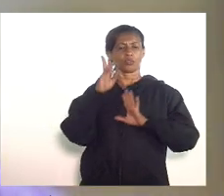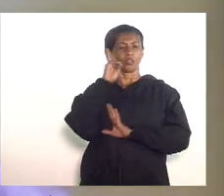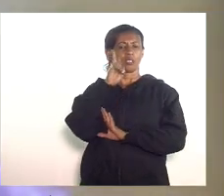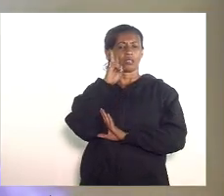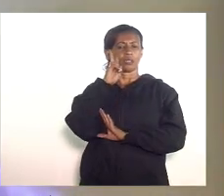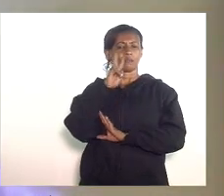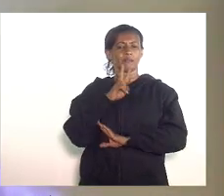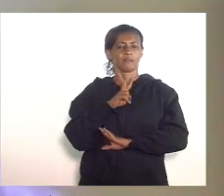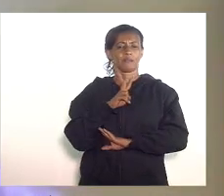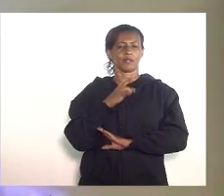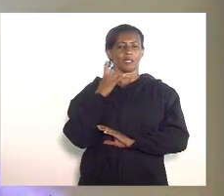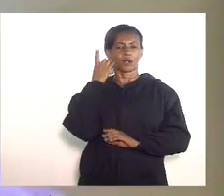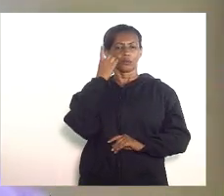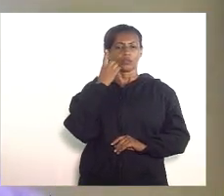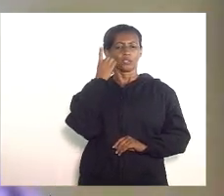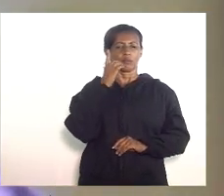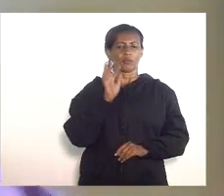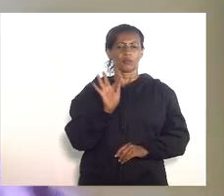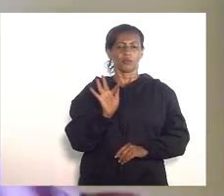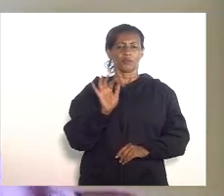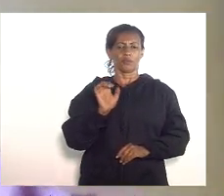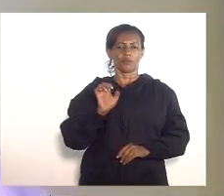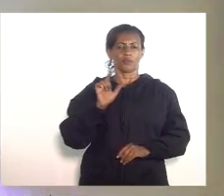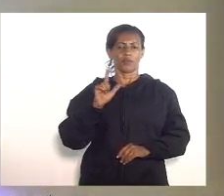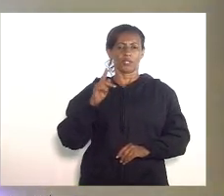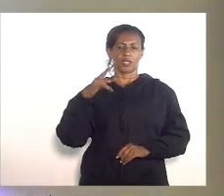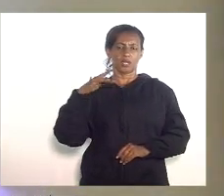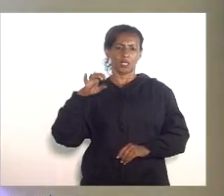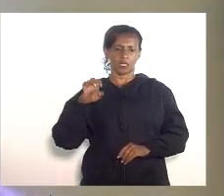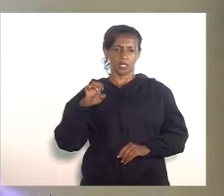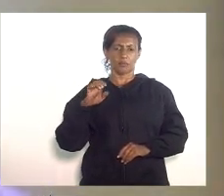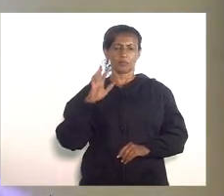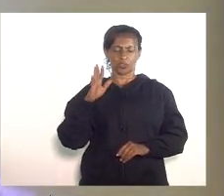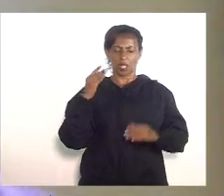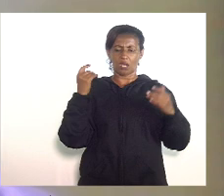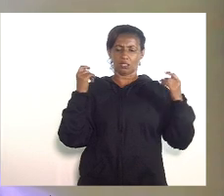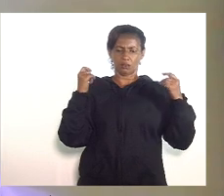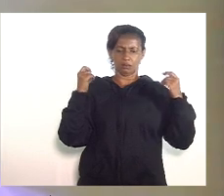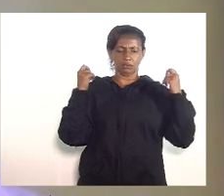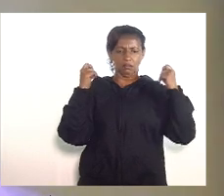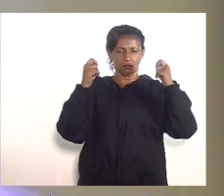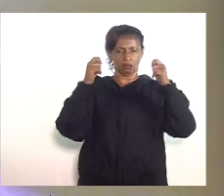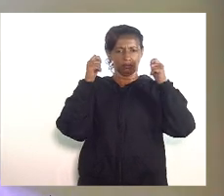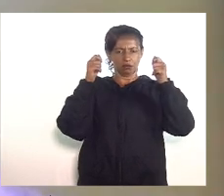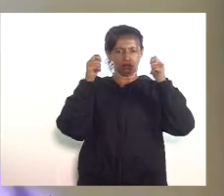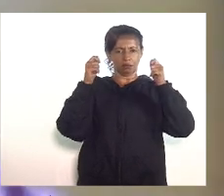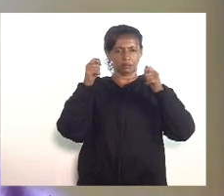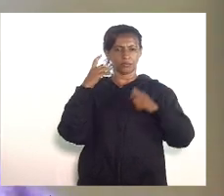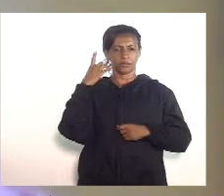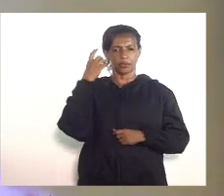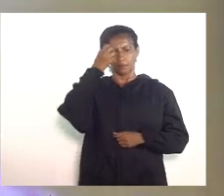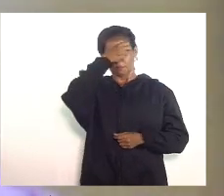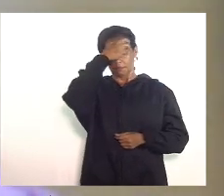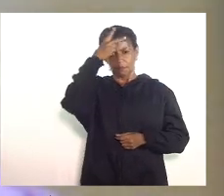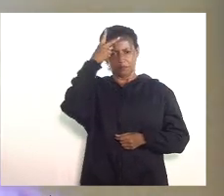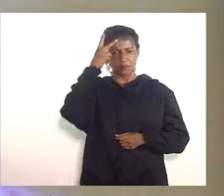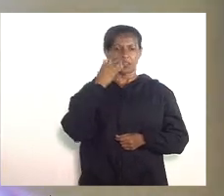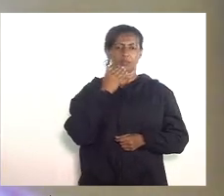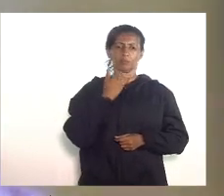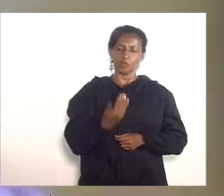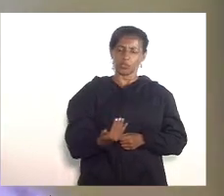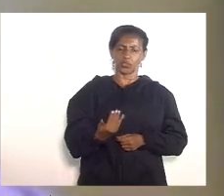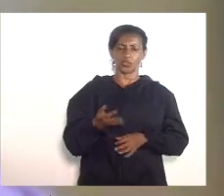relação a manifestação do deputado Felipe Peixoto que de fato houve uma manifestação hoje do prefeito Axel Grael anunciando medidas